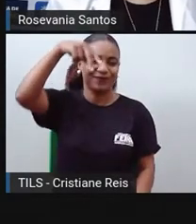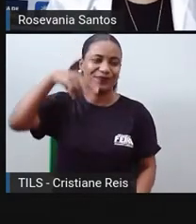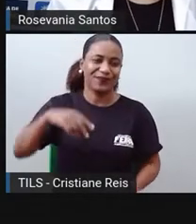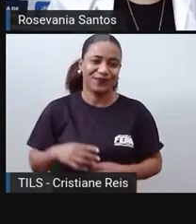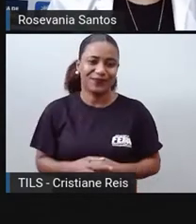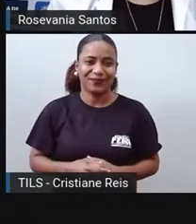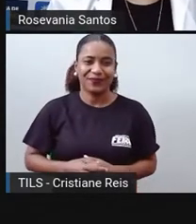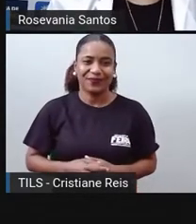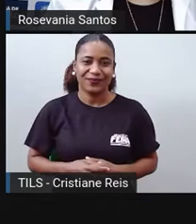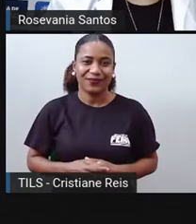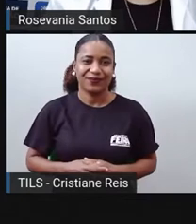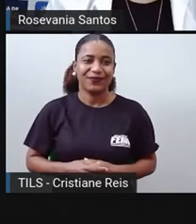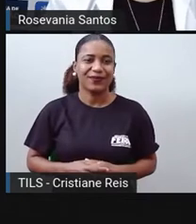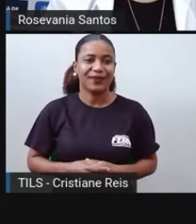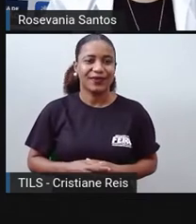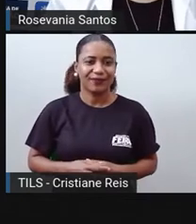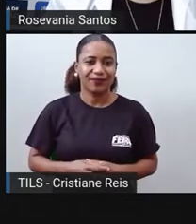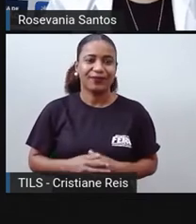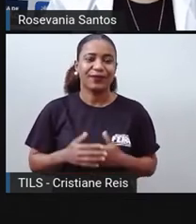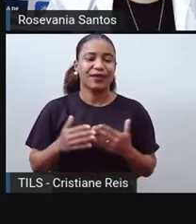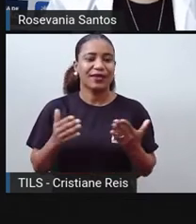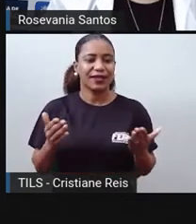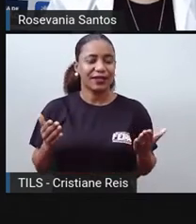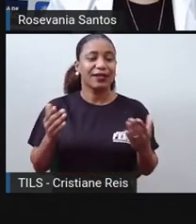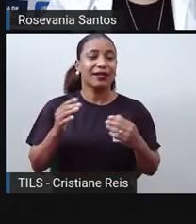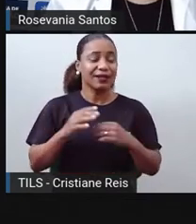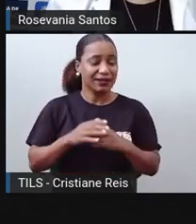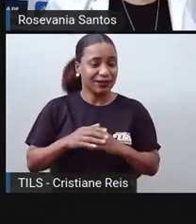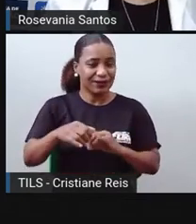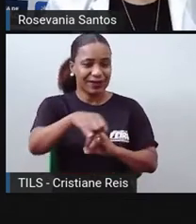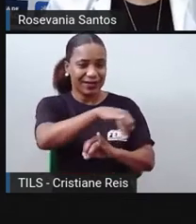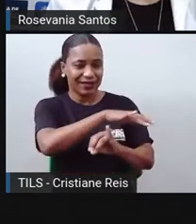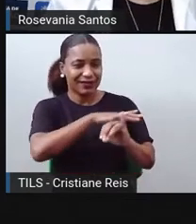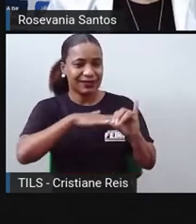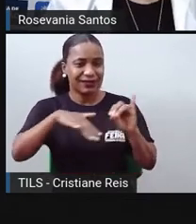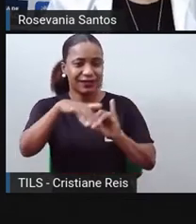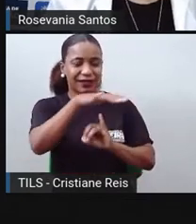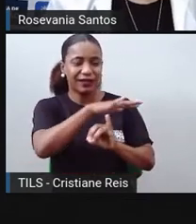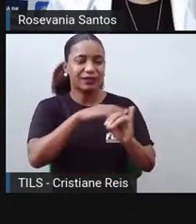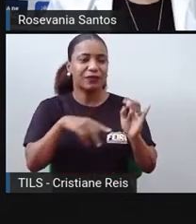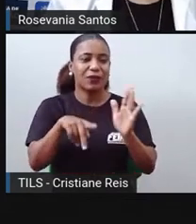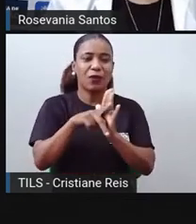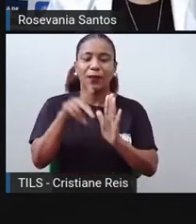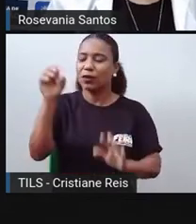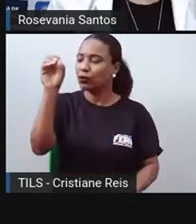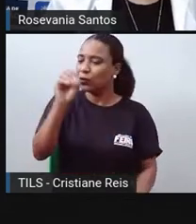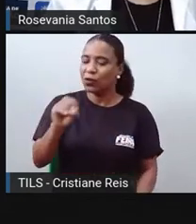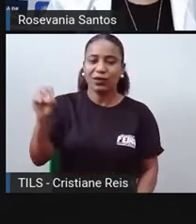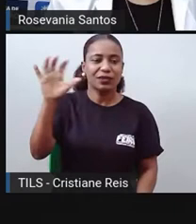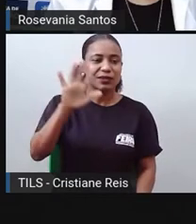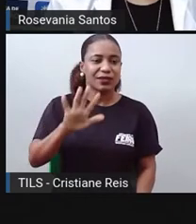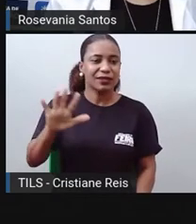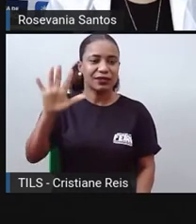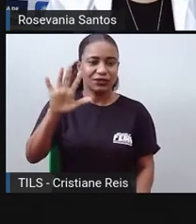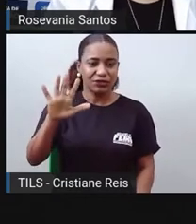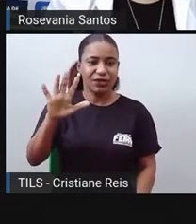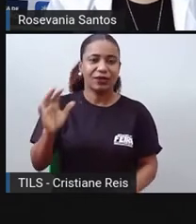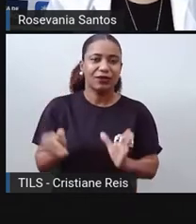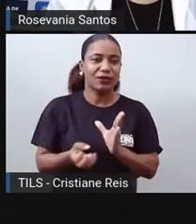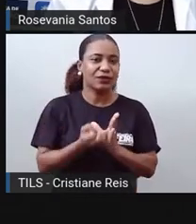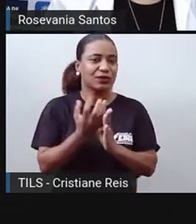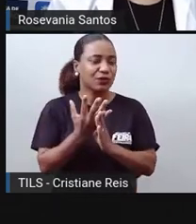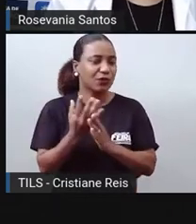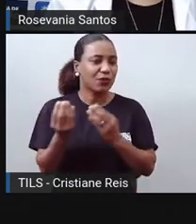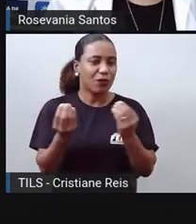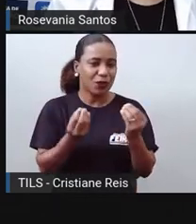dessa linha. Então, as ilhas que compõem a Oceania, ela tem diversas origens. Então,